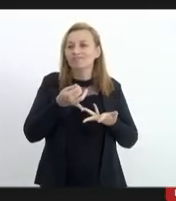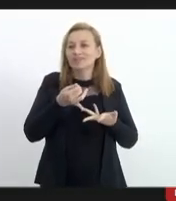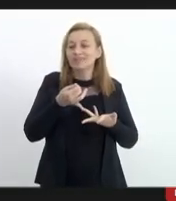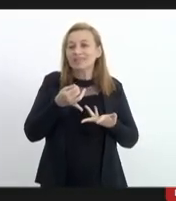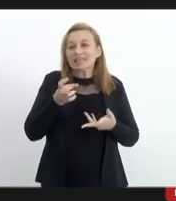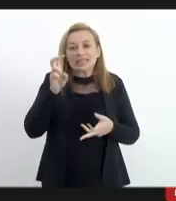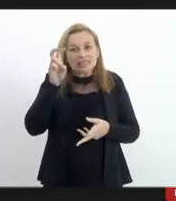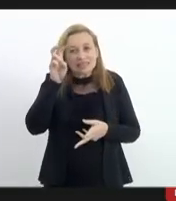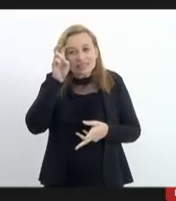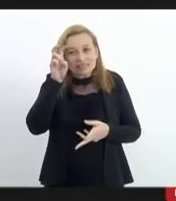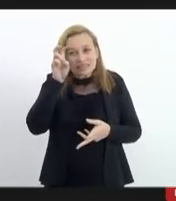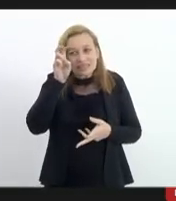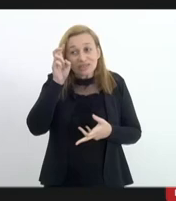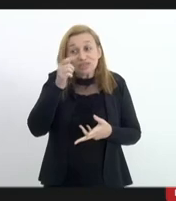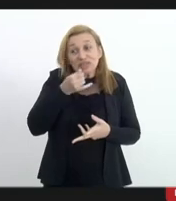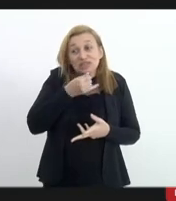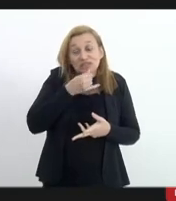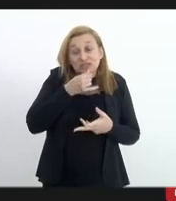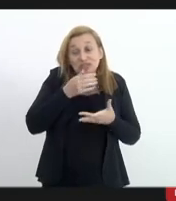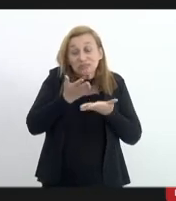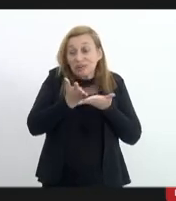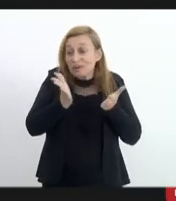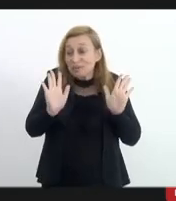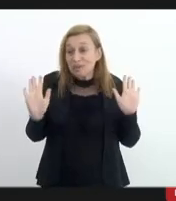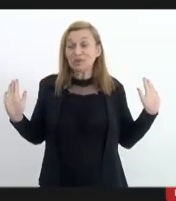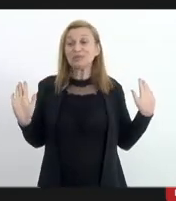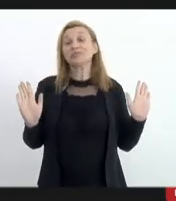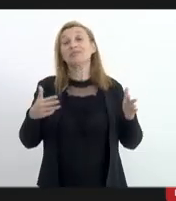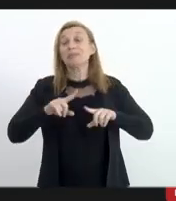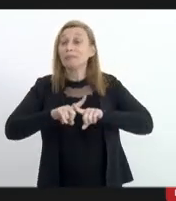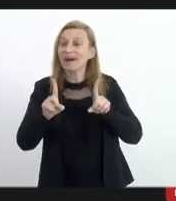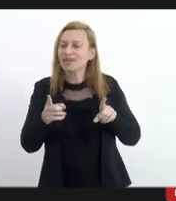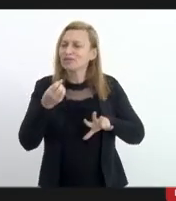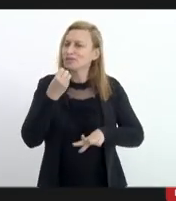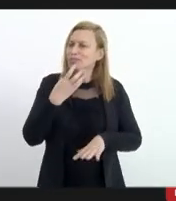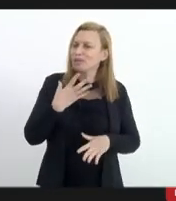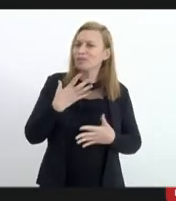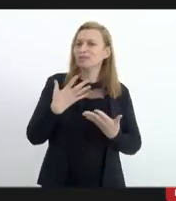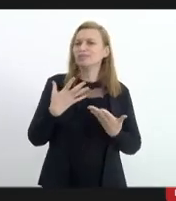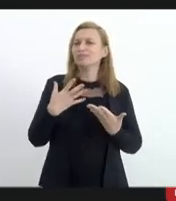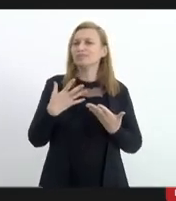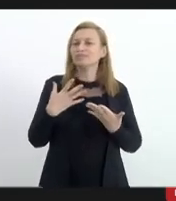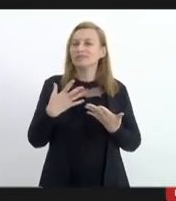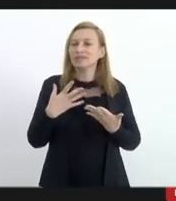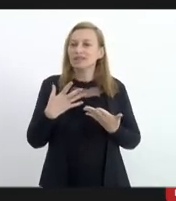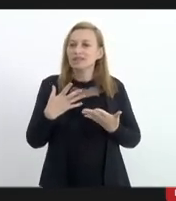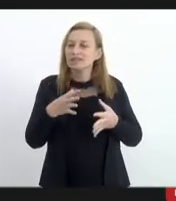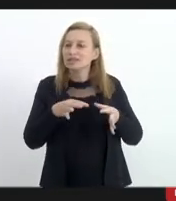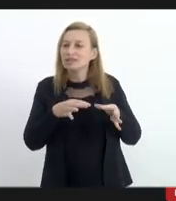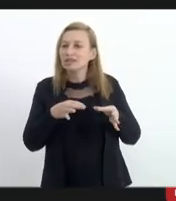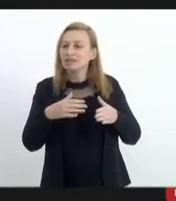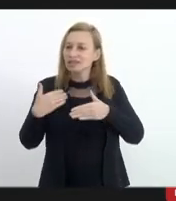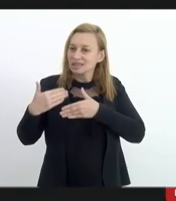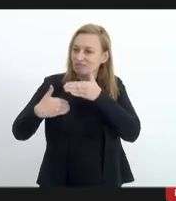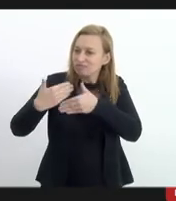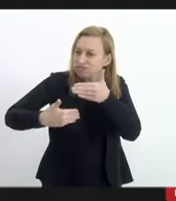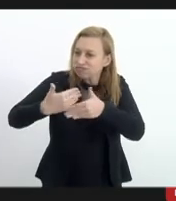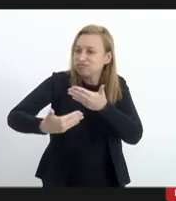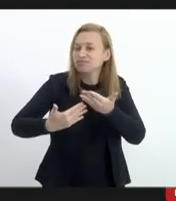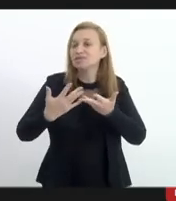-feiras mas foi realmente foi prazeroso isso aí a gente sempre aprende um pouco mais realmente essa caminhada foi